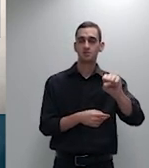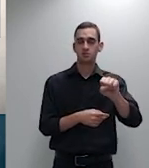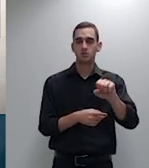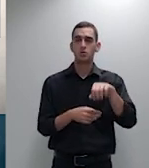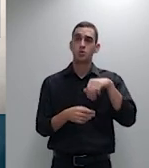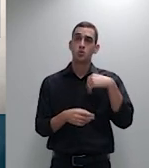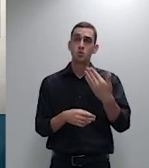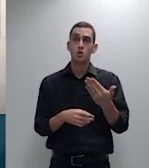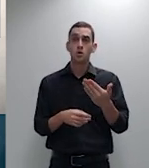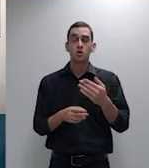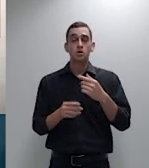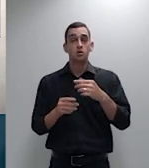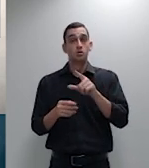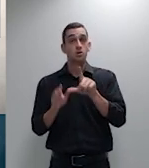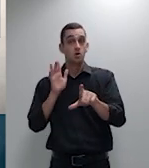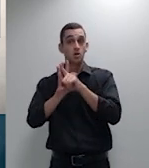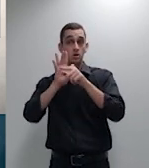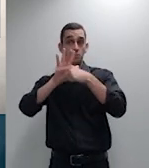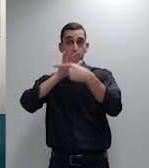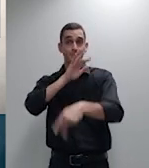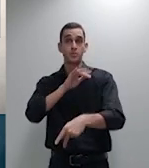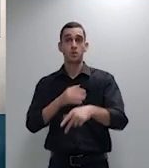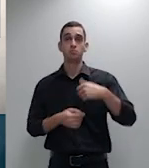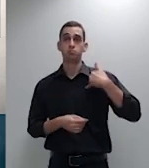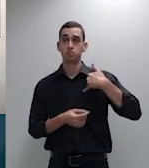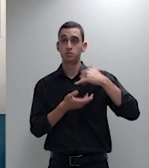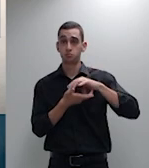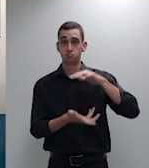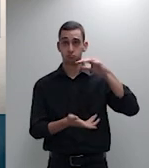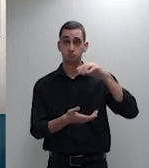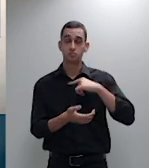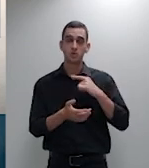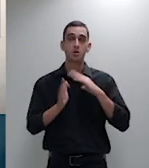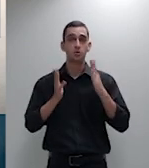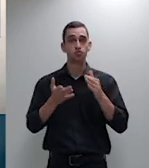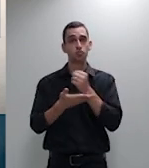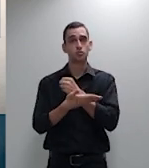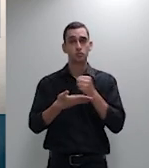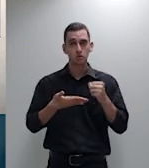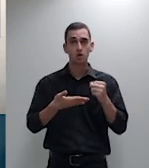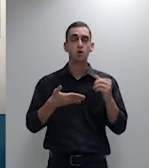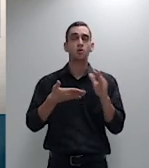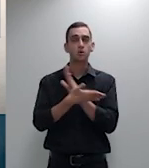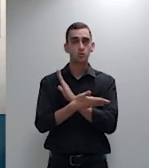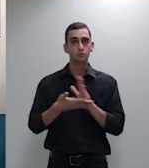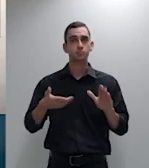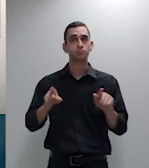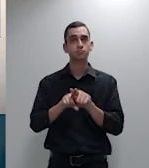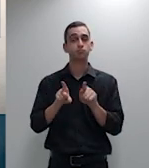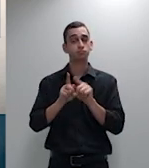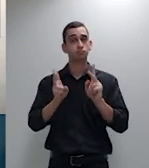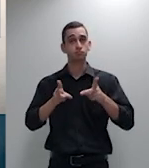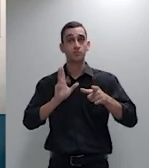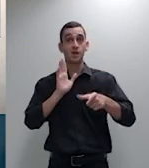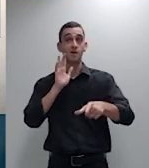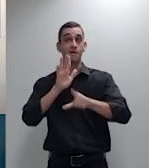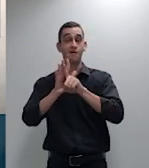idoso antes do estatuto do idoso e até o caso dos contratos que não tem que são anteriores à lei de planos de saúde